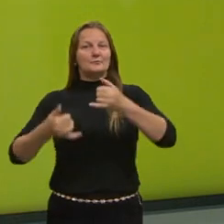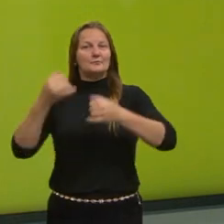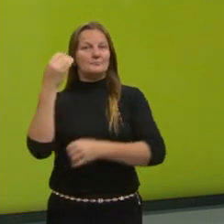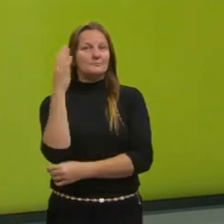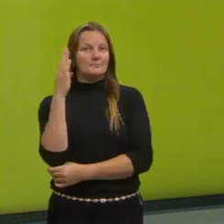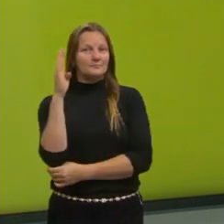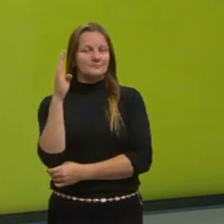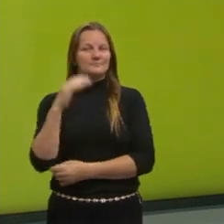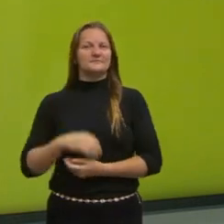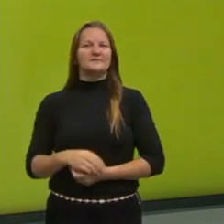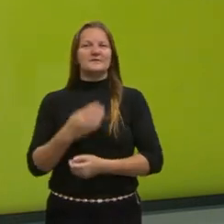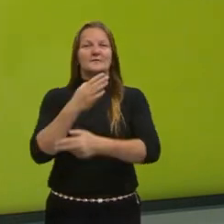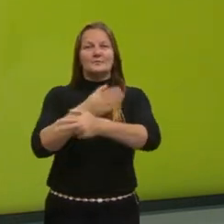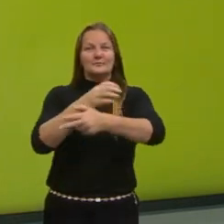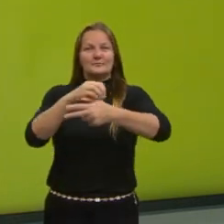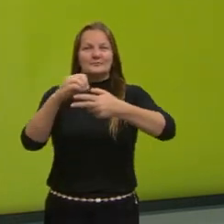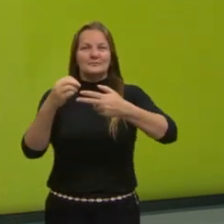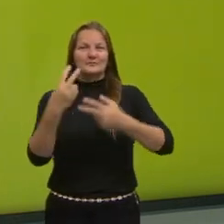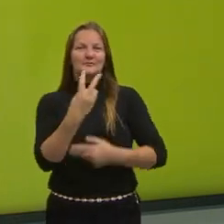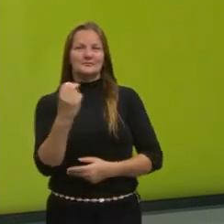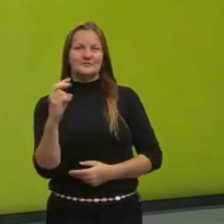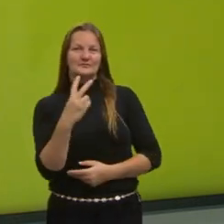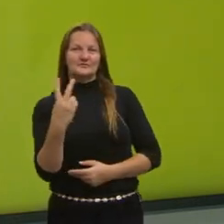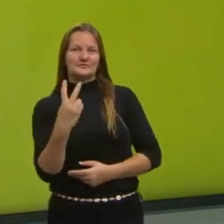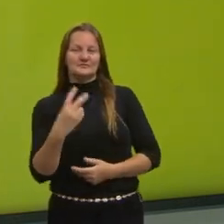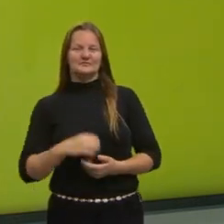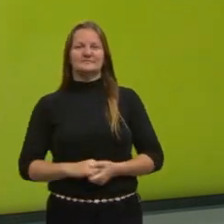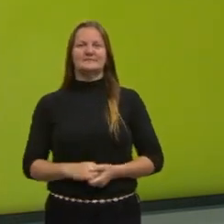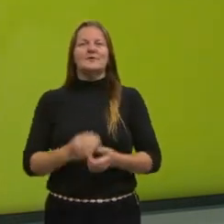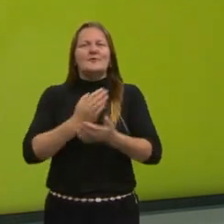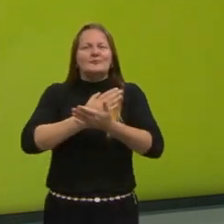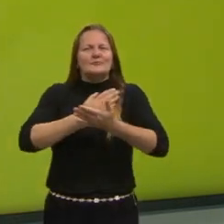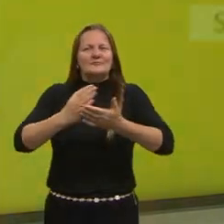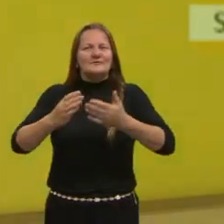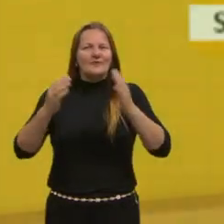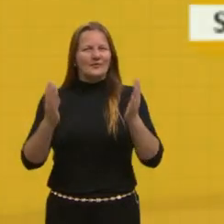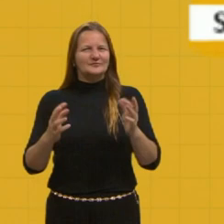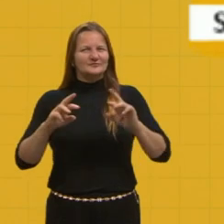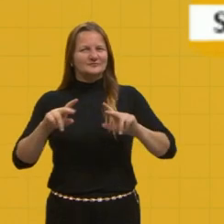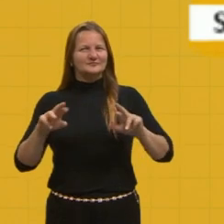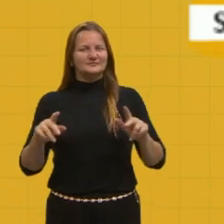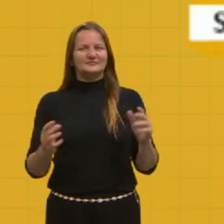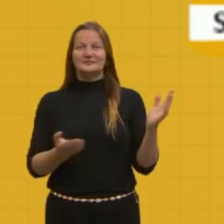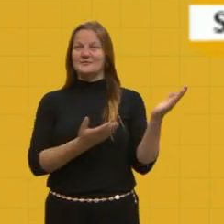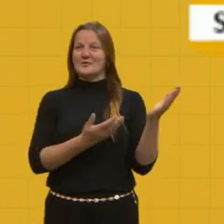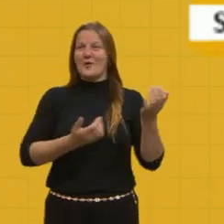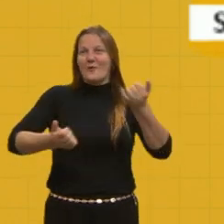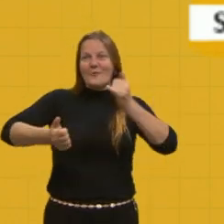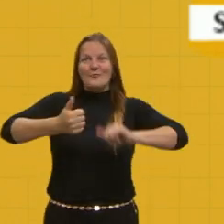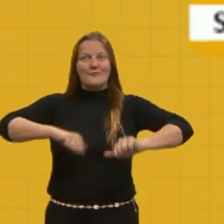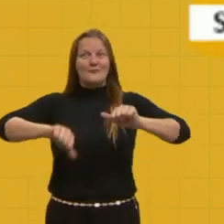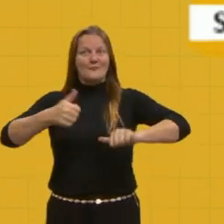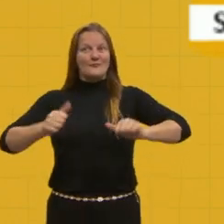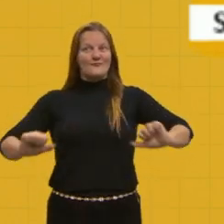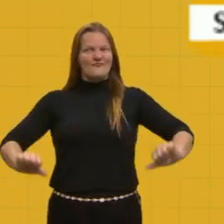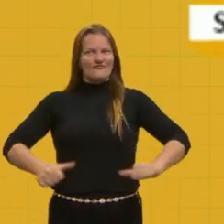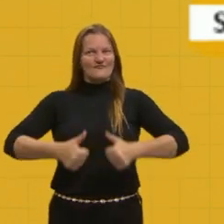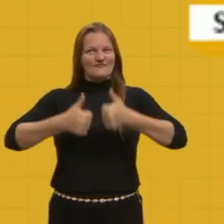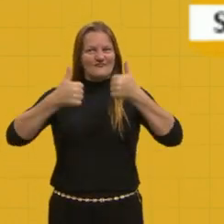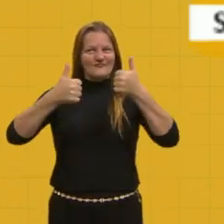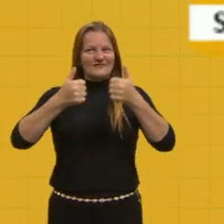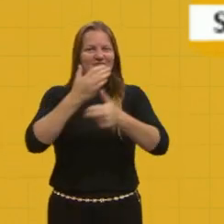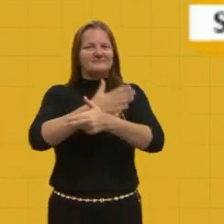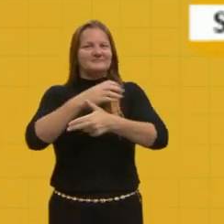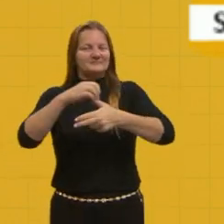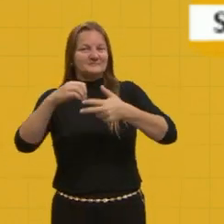2022. Bom, gente, vamos começar diferente hoje. Para qualificar esse programa, o